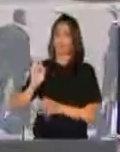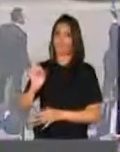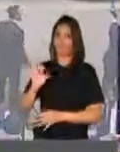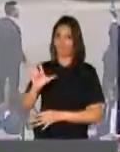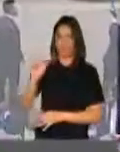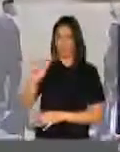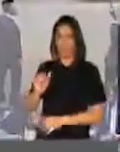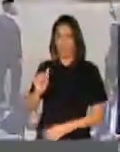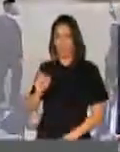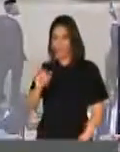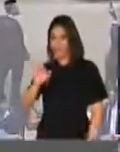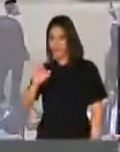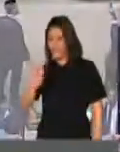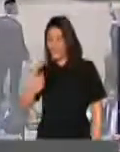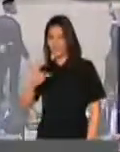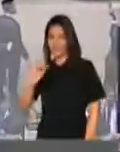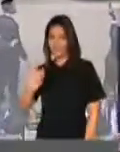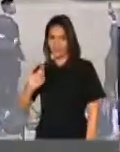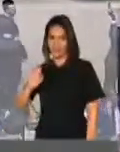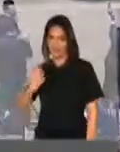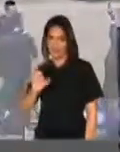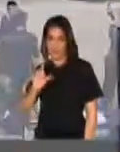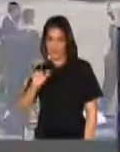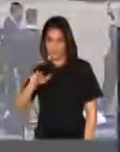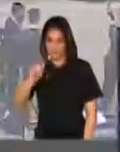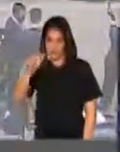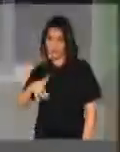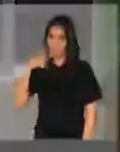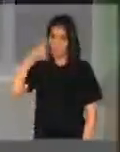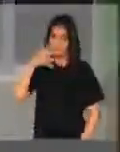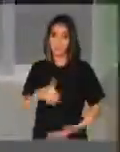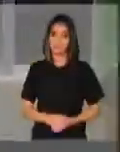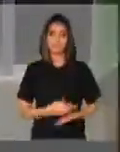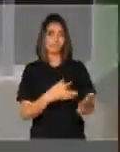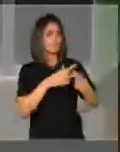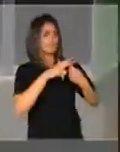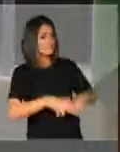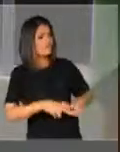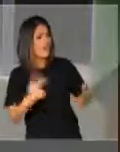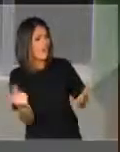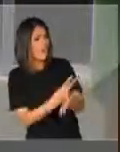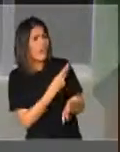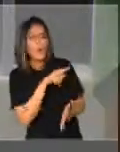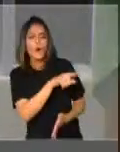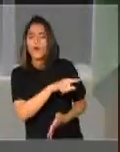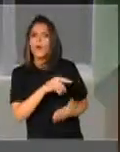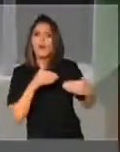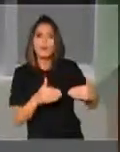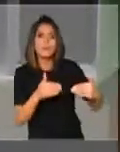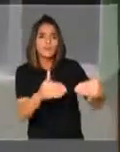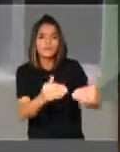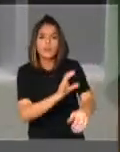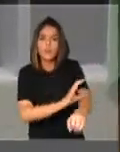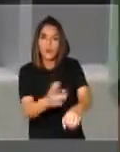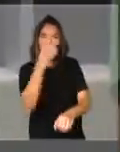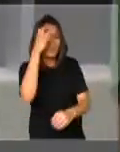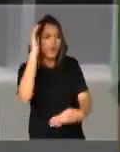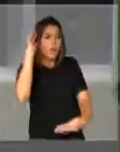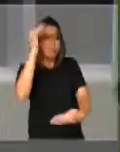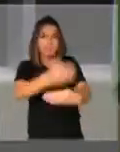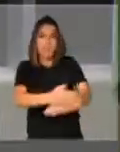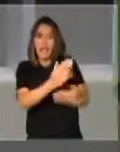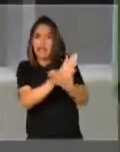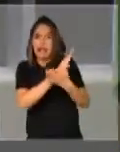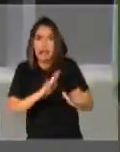Da correção de um erro abominável, que é a extinção do Ministério da Cultura